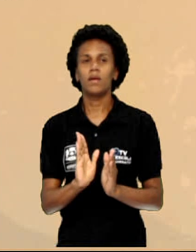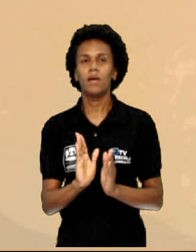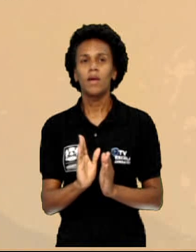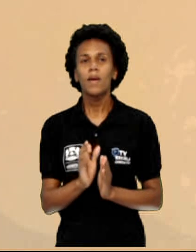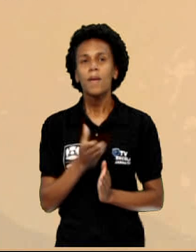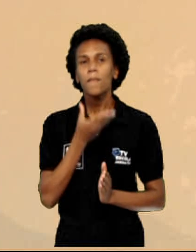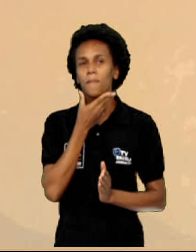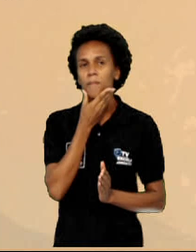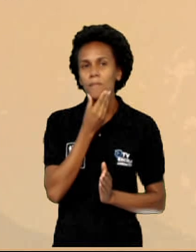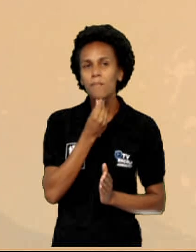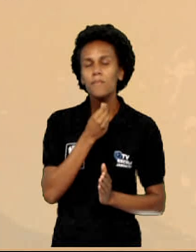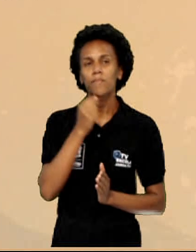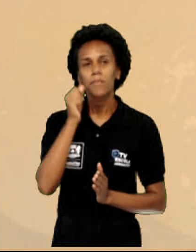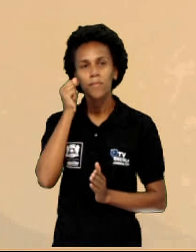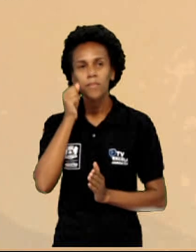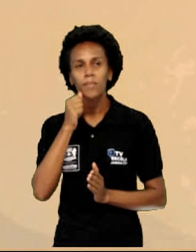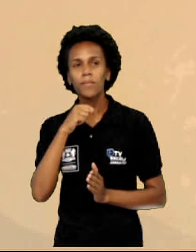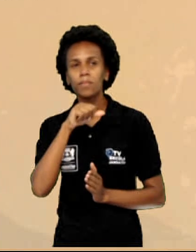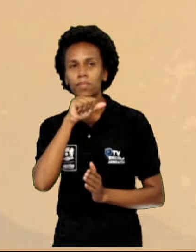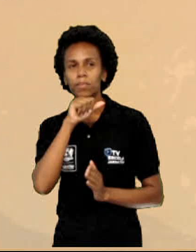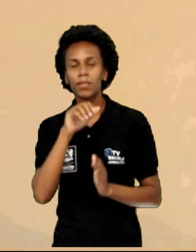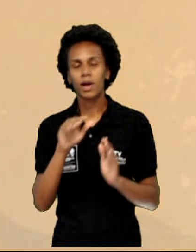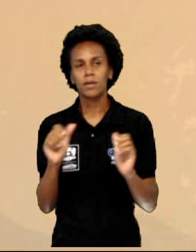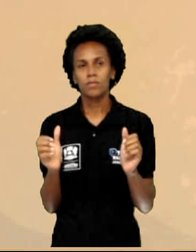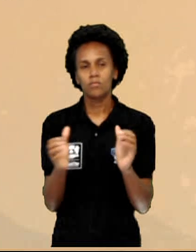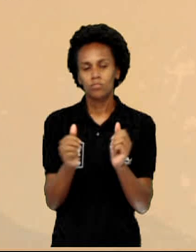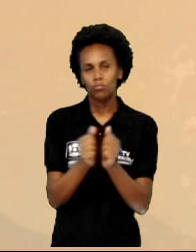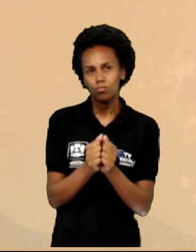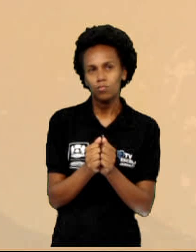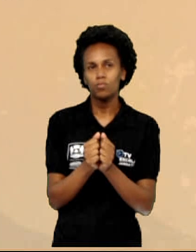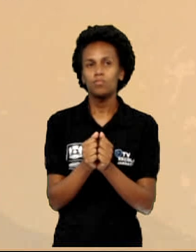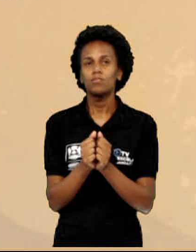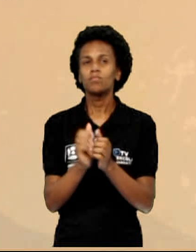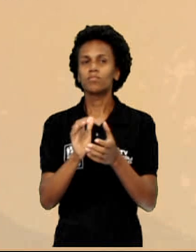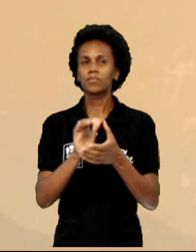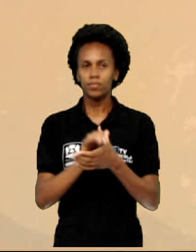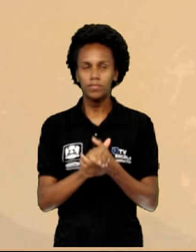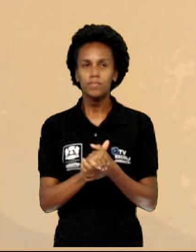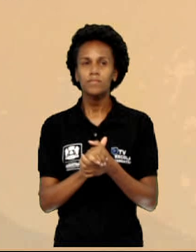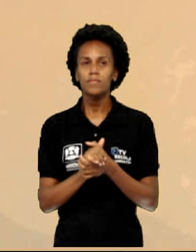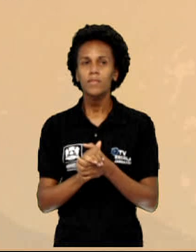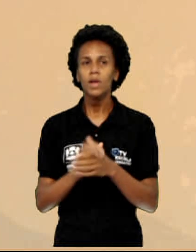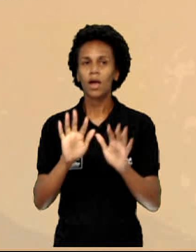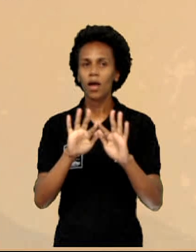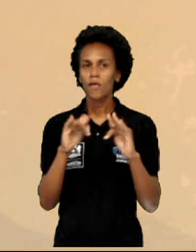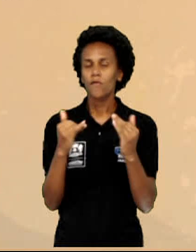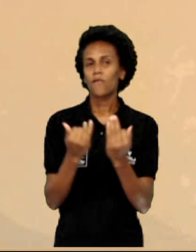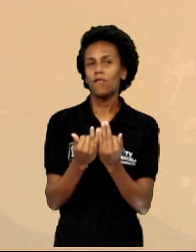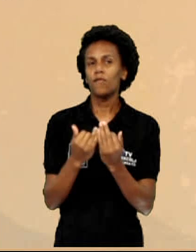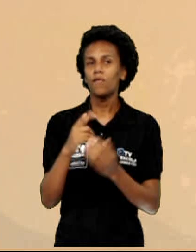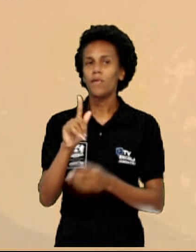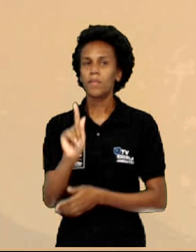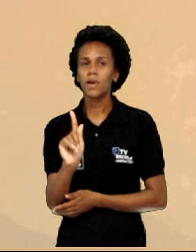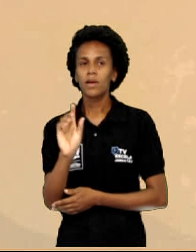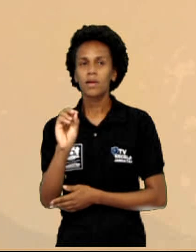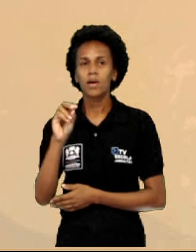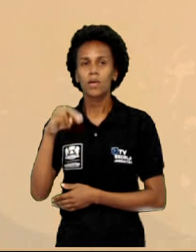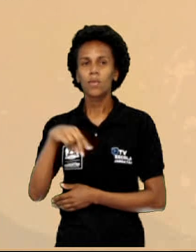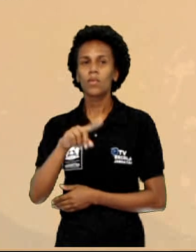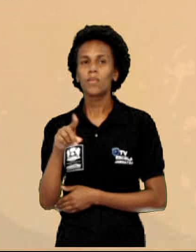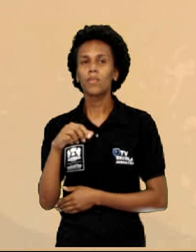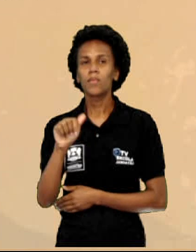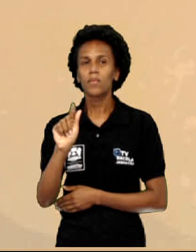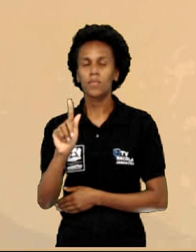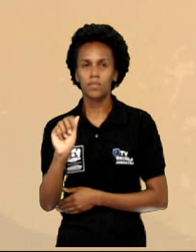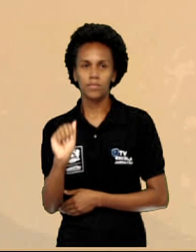da tradicional família Gonzaga, decide unir-se com Rosa, contrariando o seu pai, que dizia que aquela